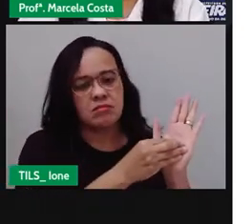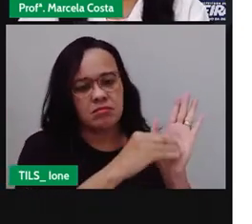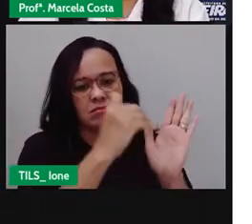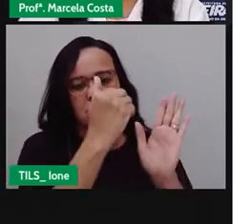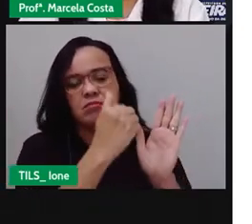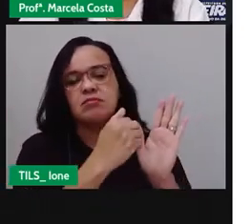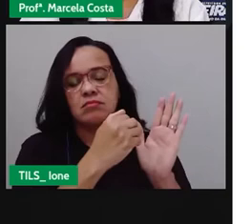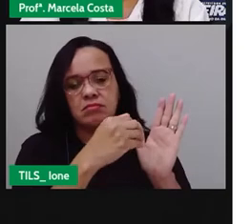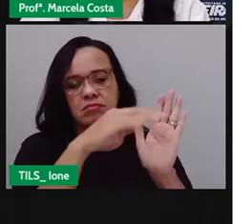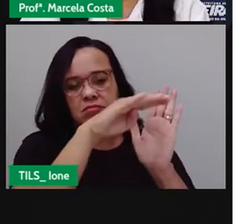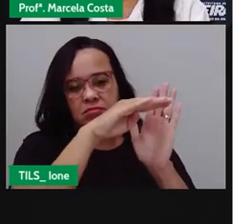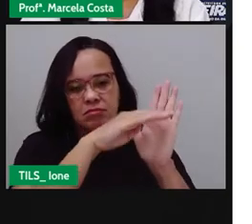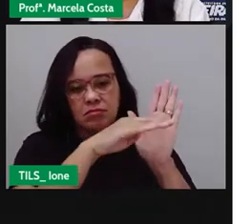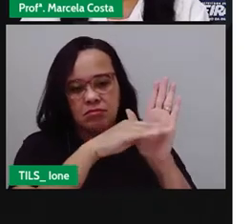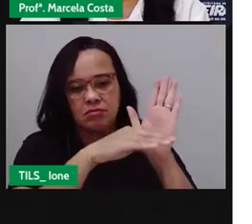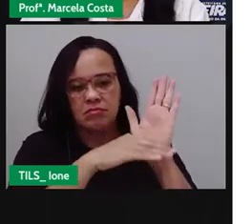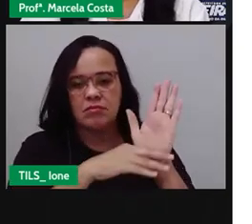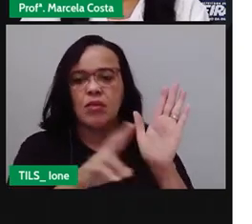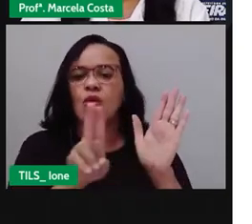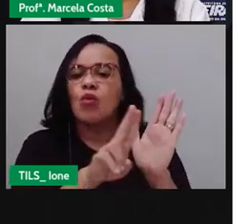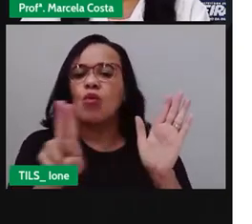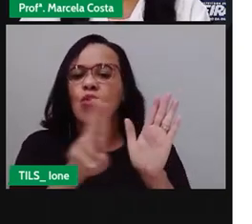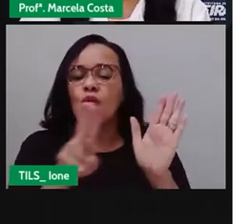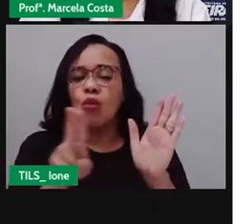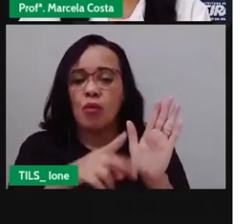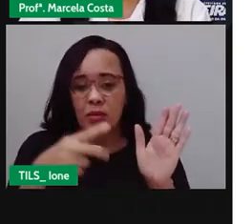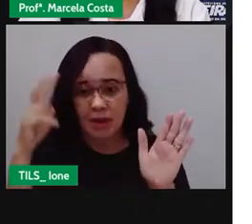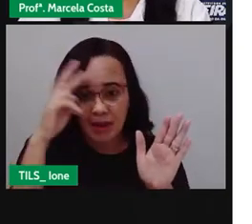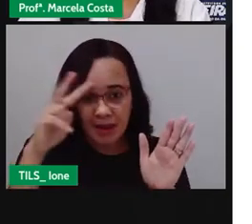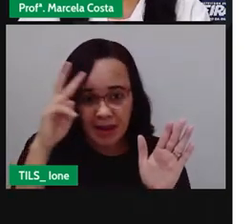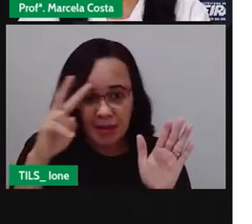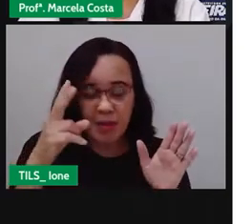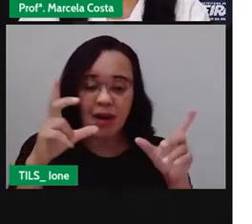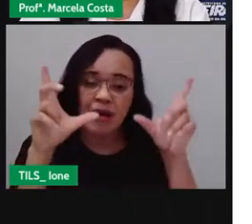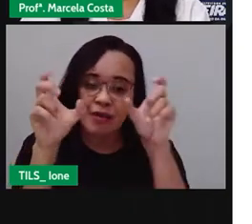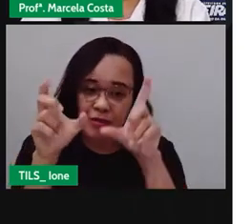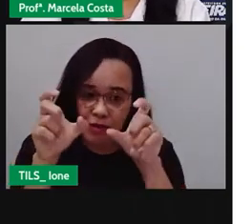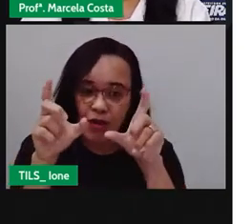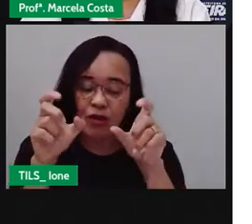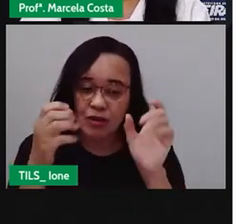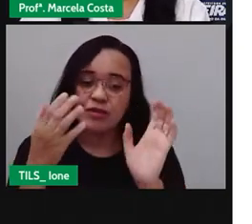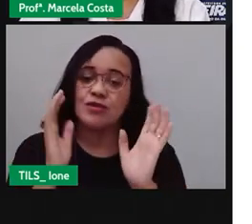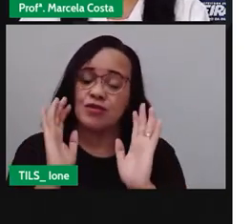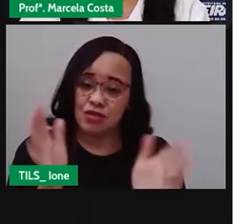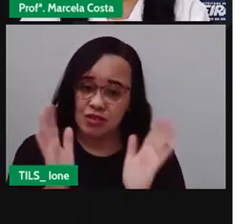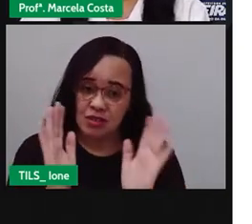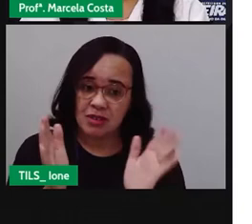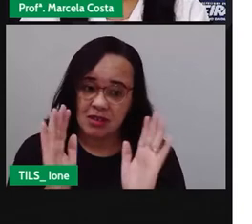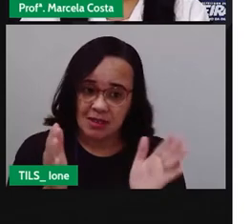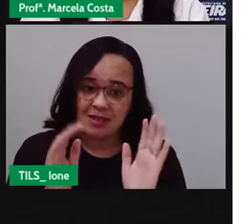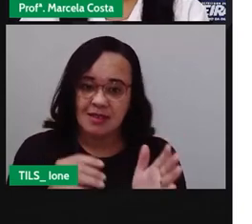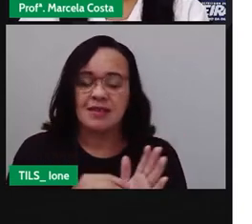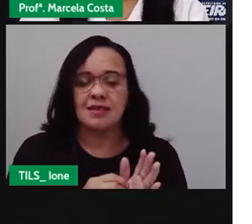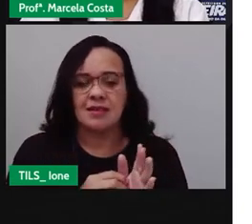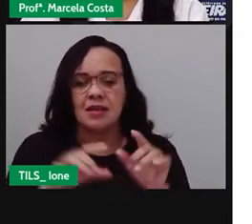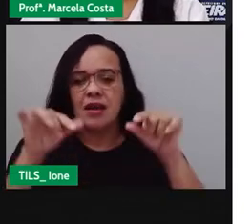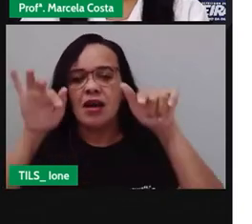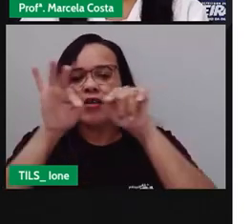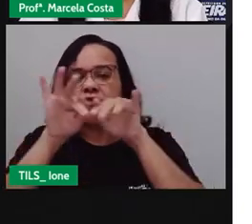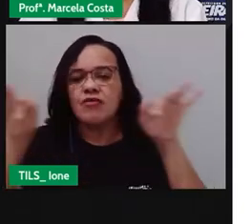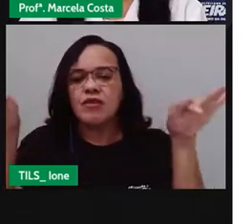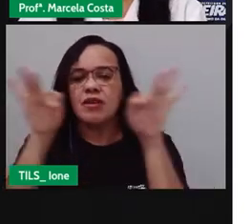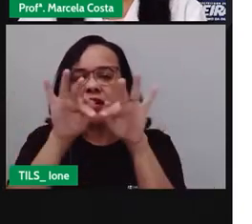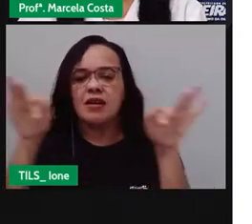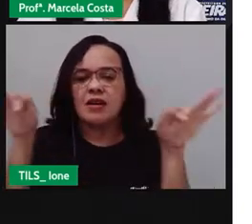É um nome de uma escultura e esse nome ele vai estar escrito em uma frase, né? Então,